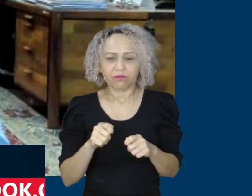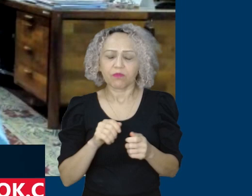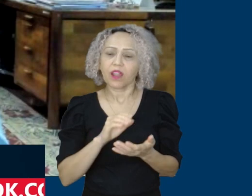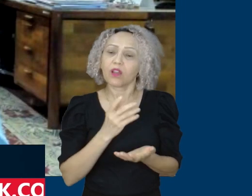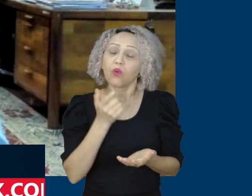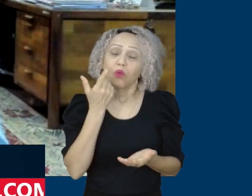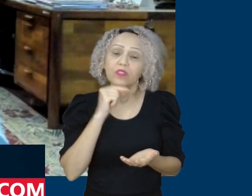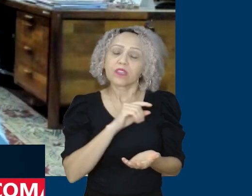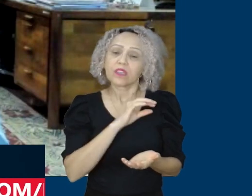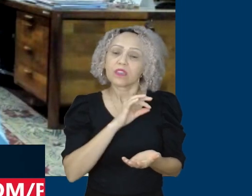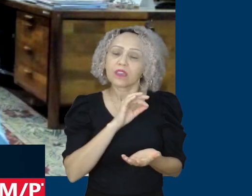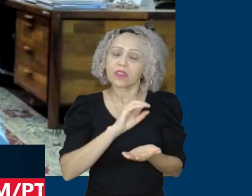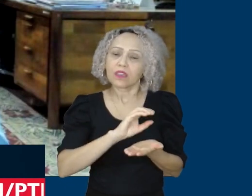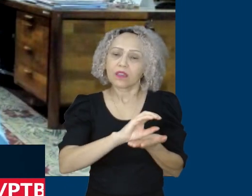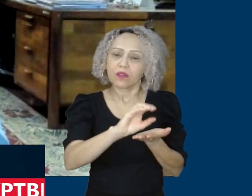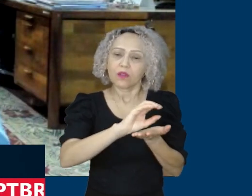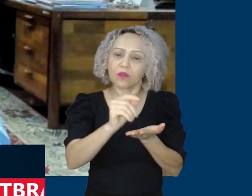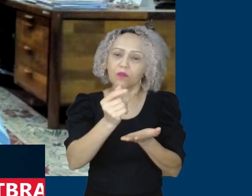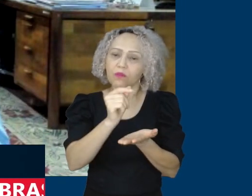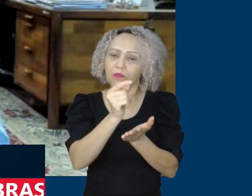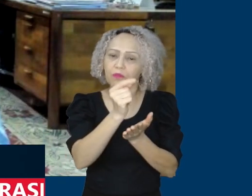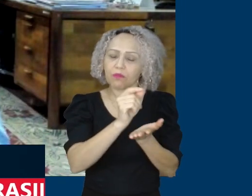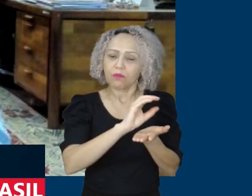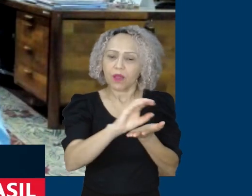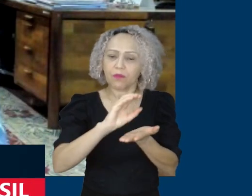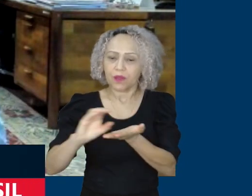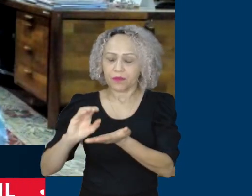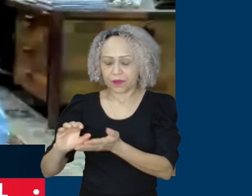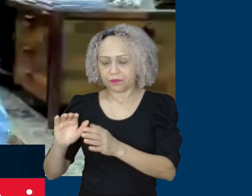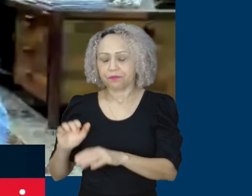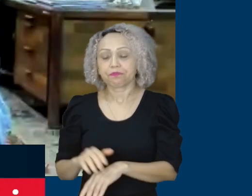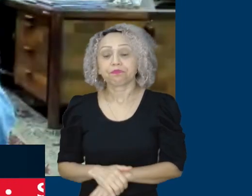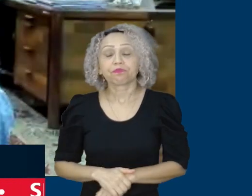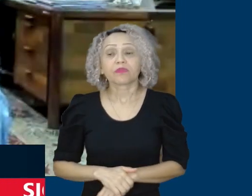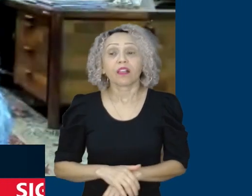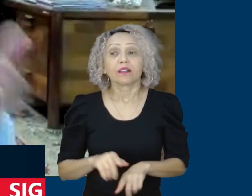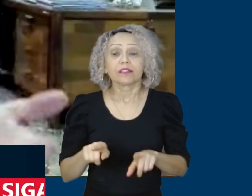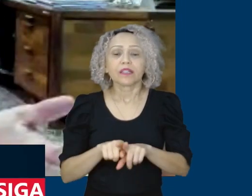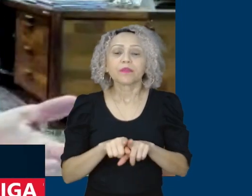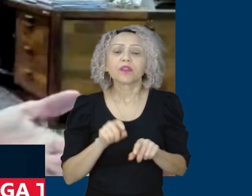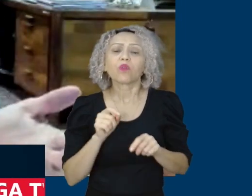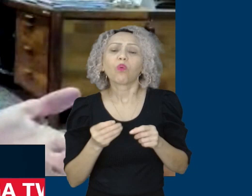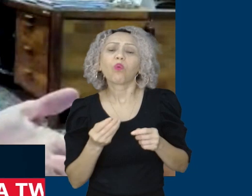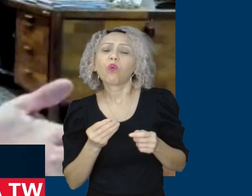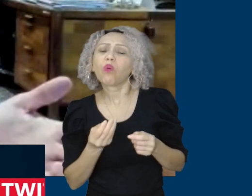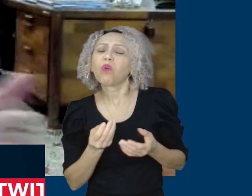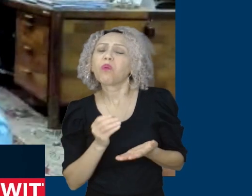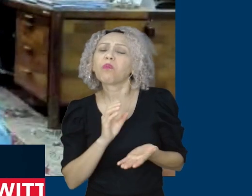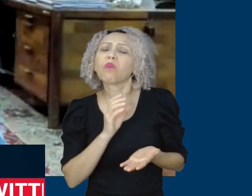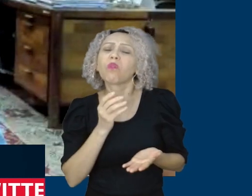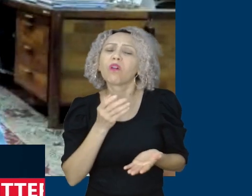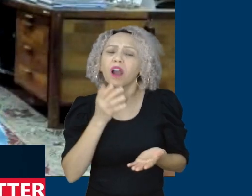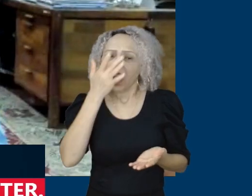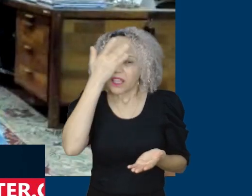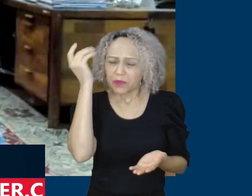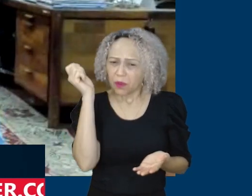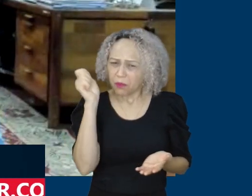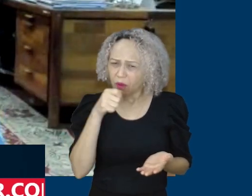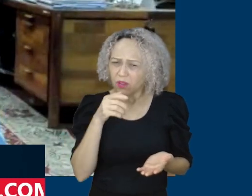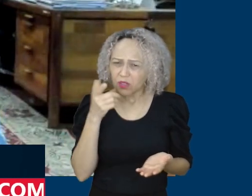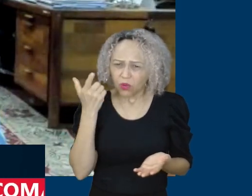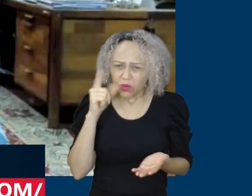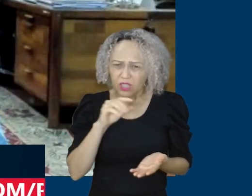mecanismos que provocam a distribuição de renda. O acesso às universidades, por exemplo, quando você